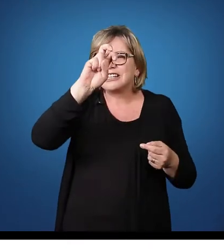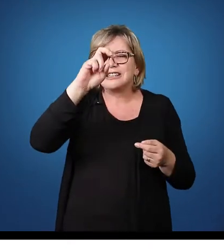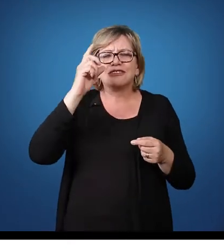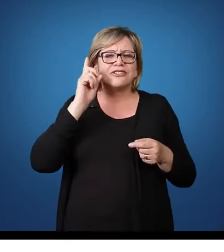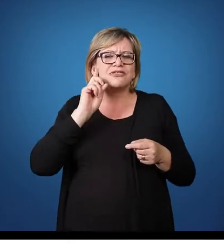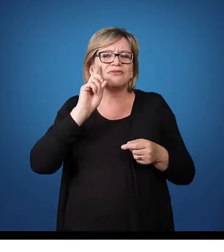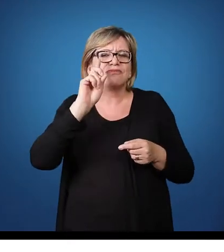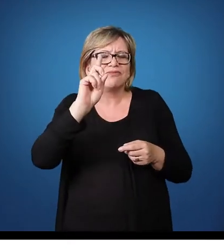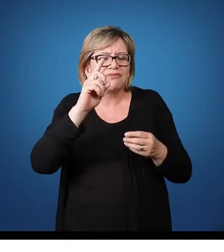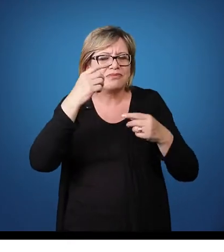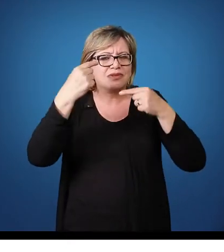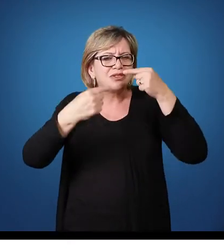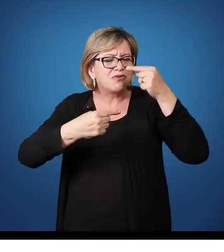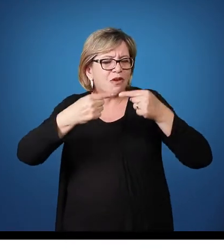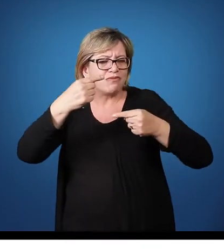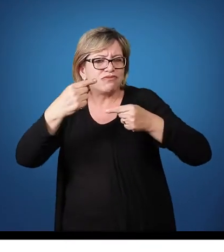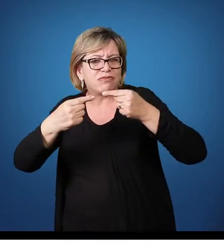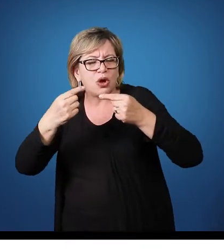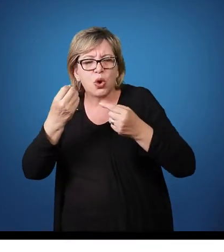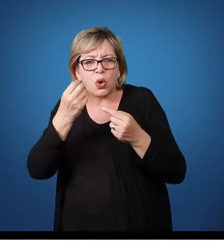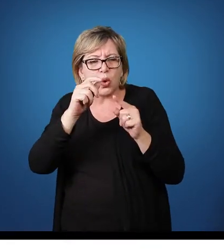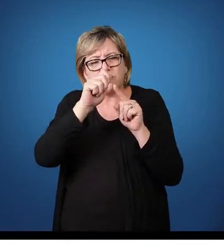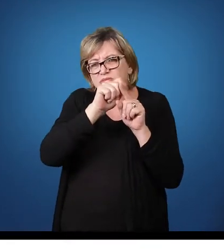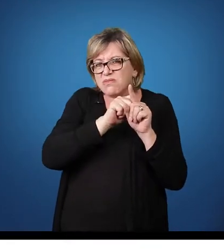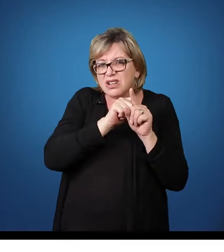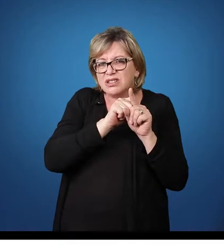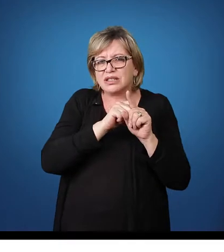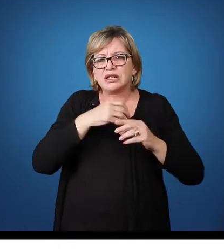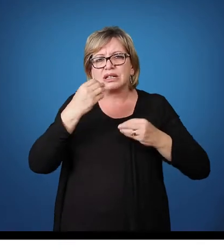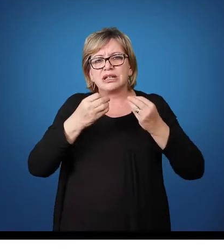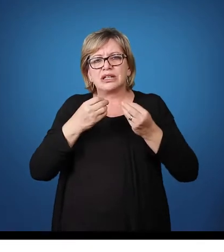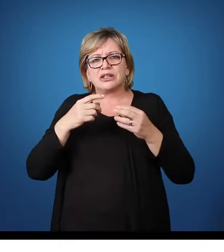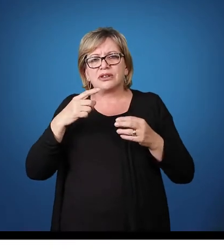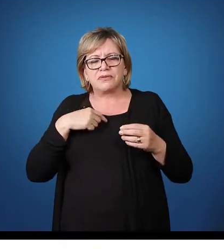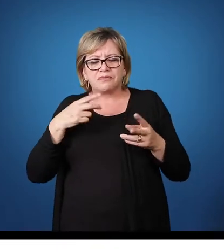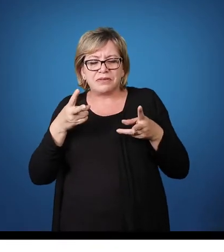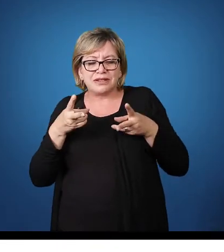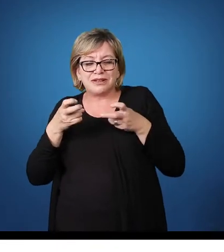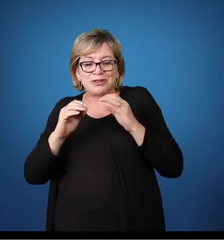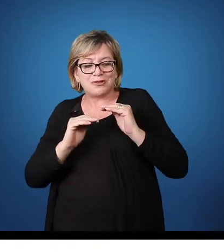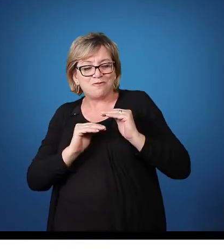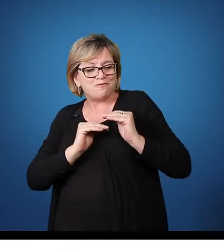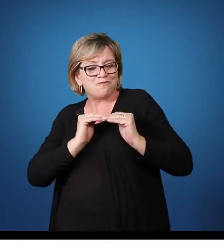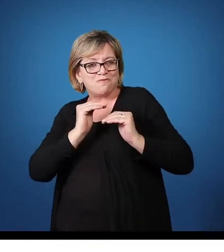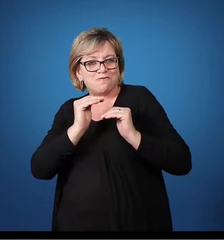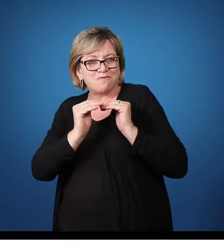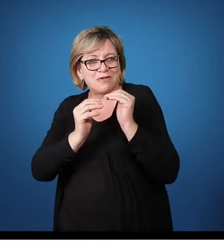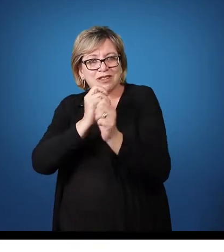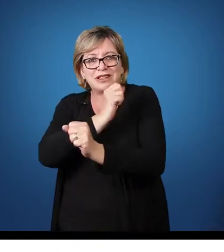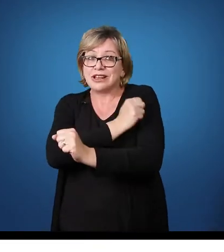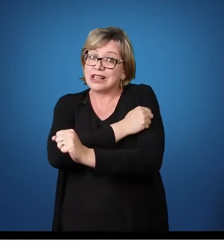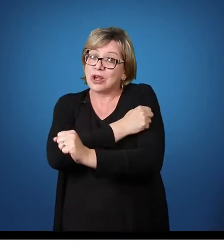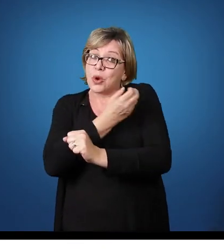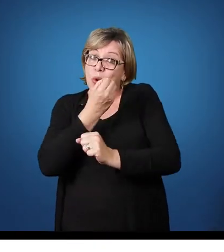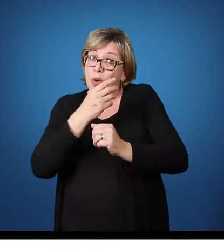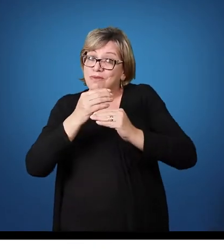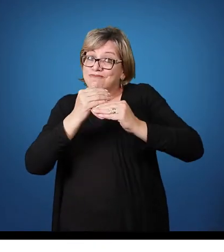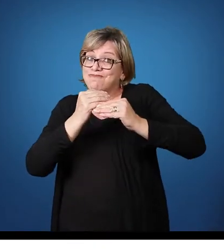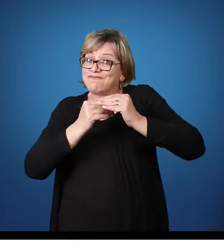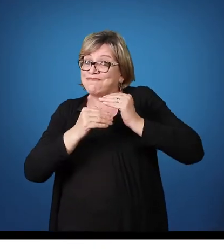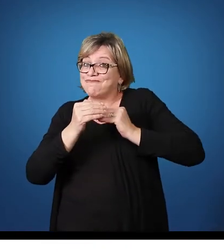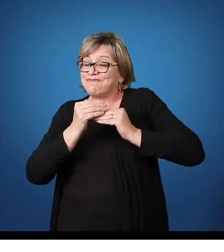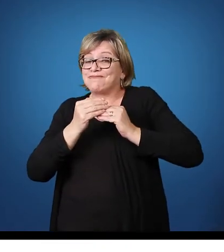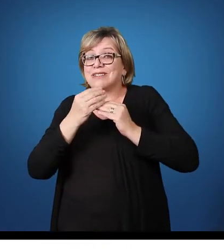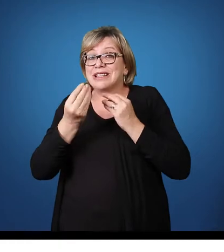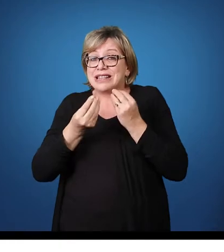bimestralmente, mensalmente, perdão, com o professor, vendo a evolução do aluno ou se defasagem